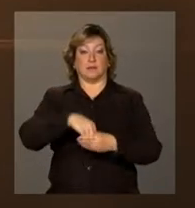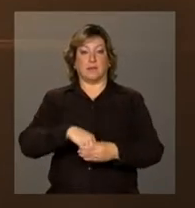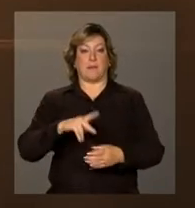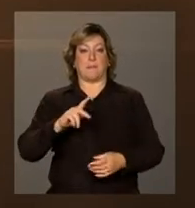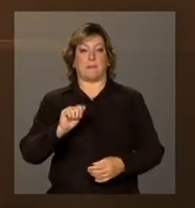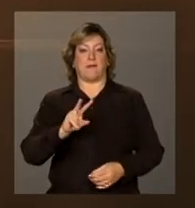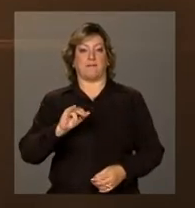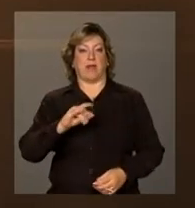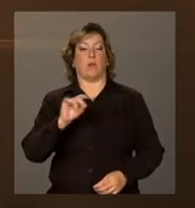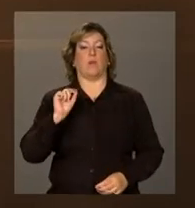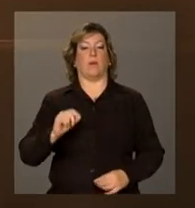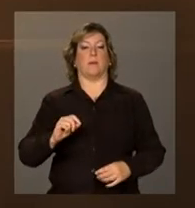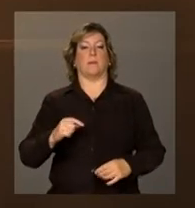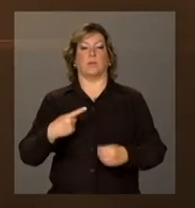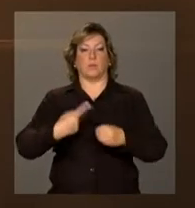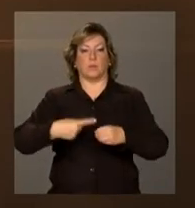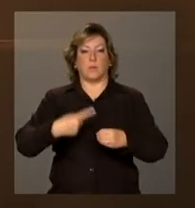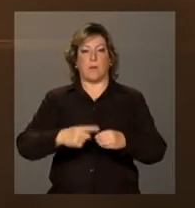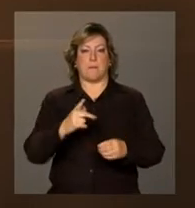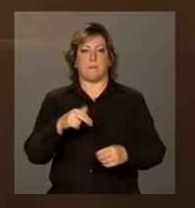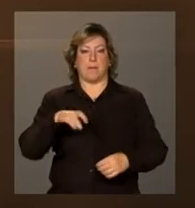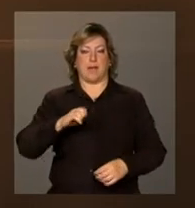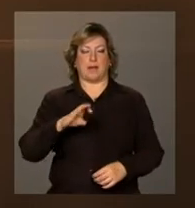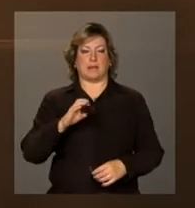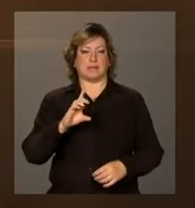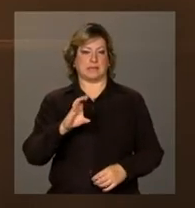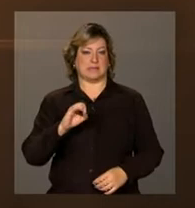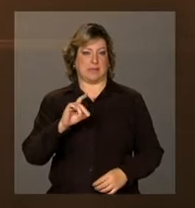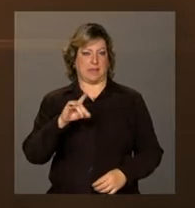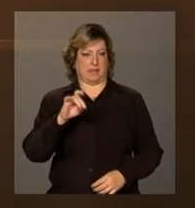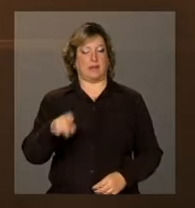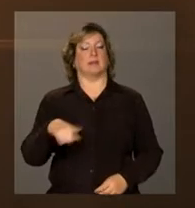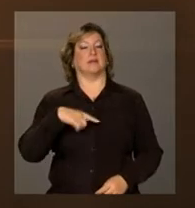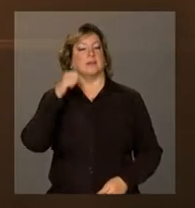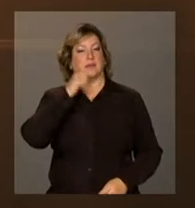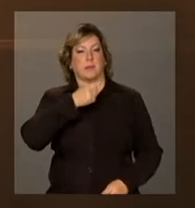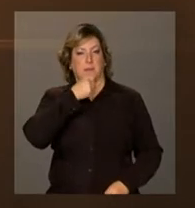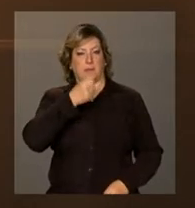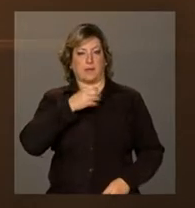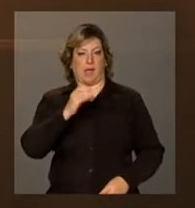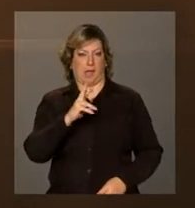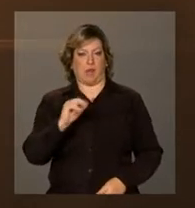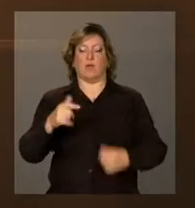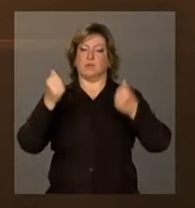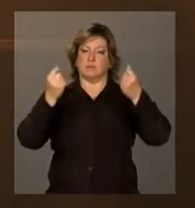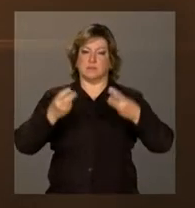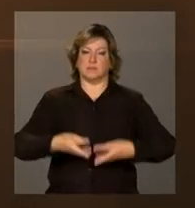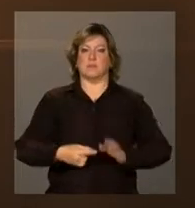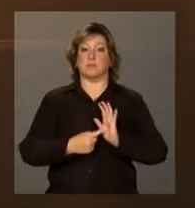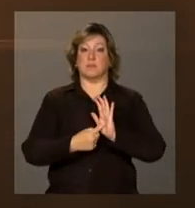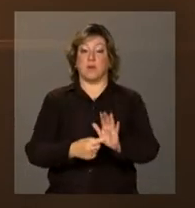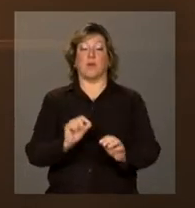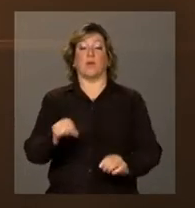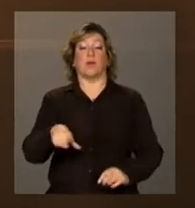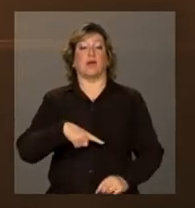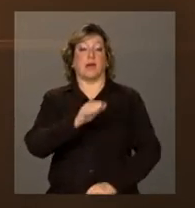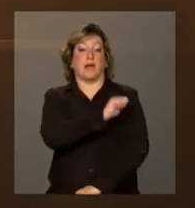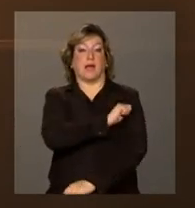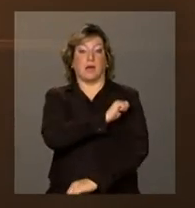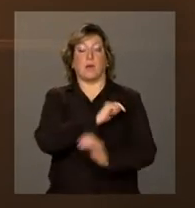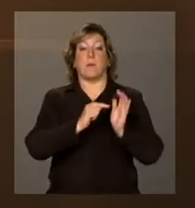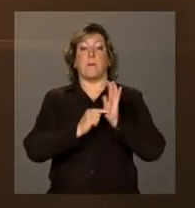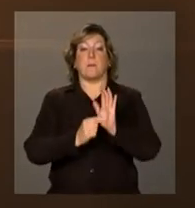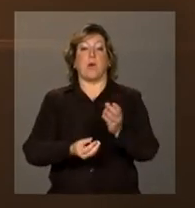exposições do Parque da Cidade. A repórter Carolina Monteiro visitou uma exposição em que os alunos mostram uma rede